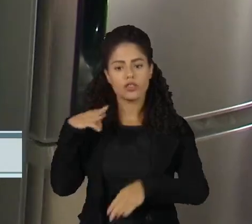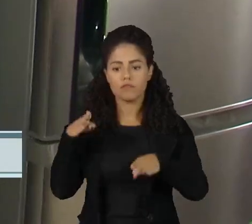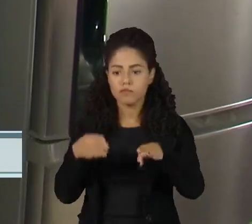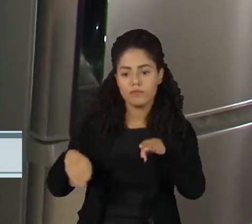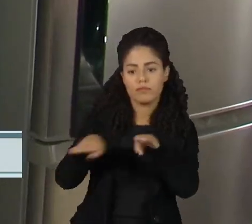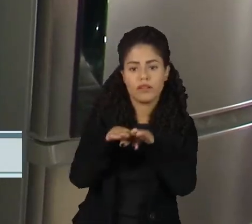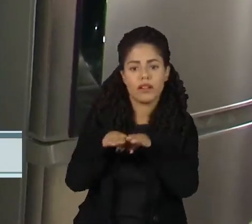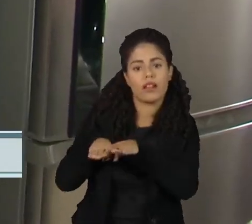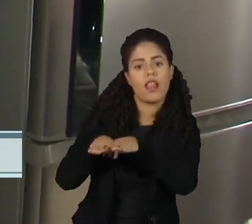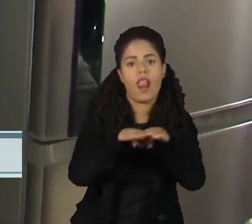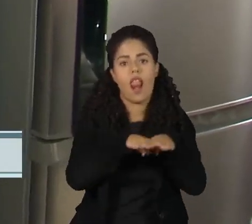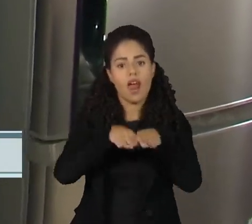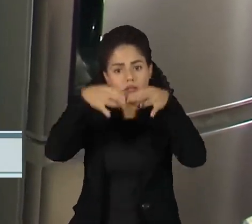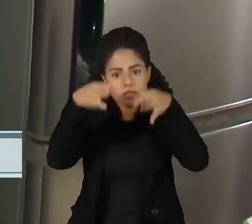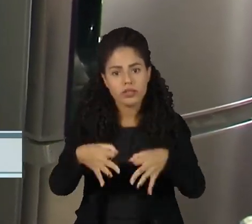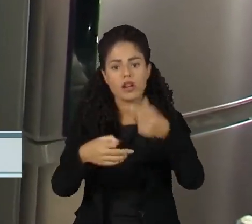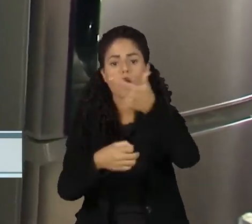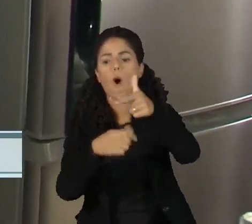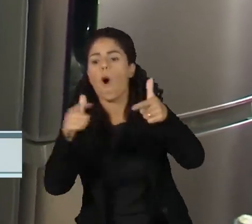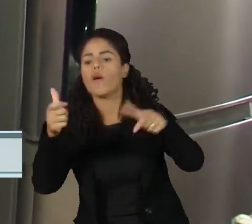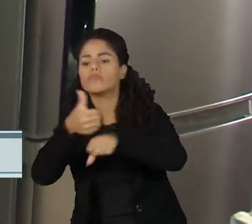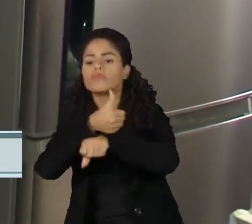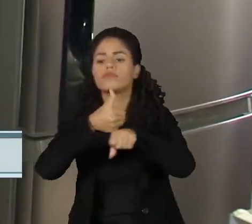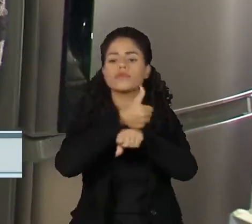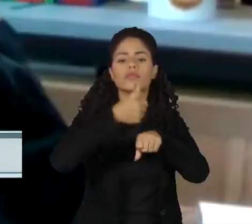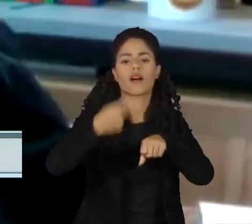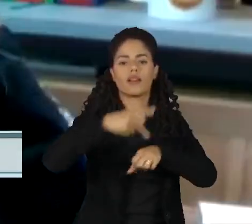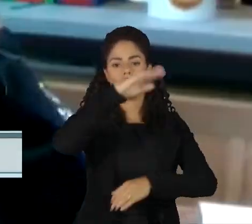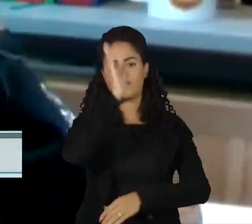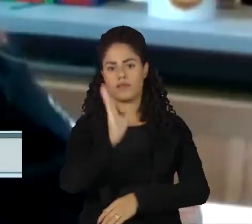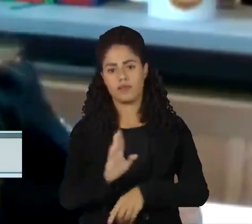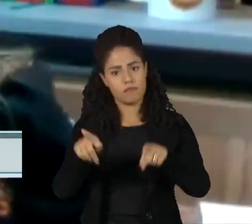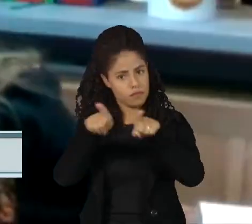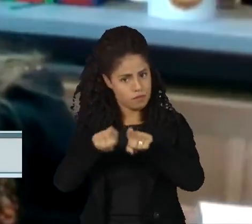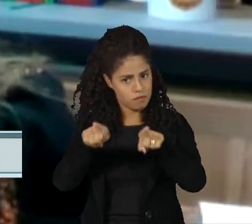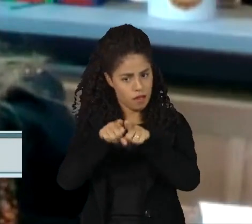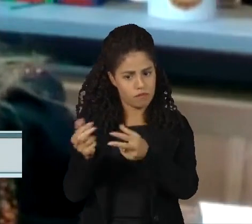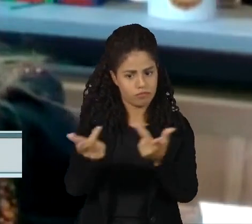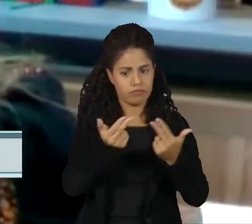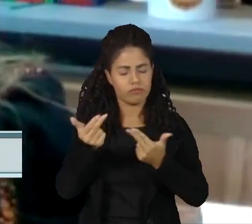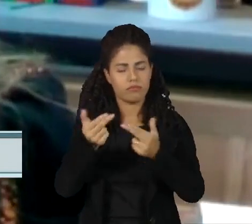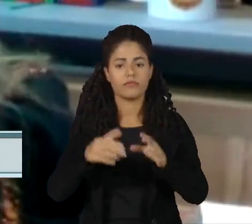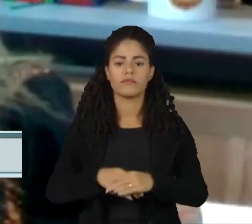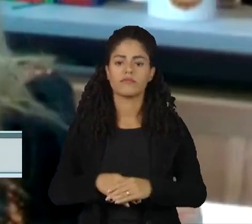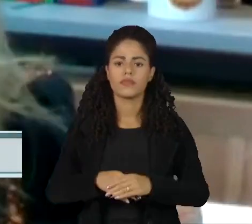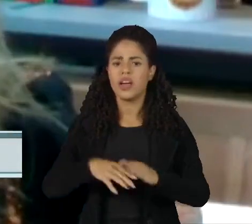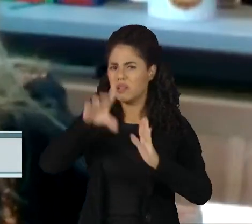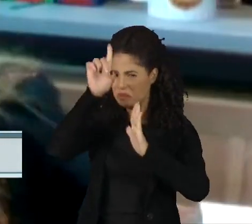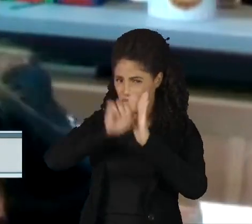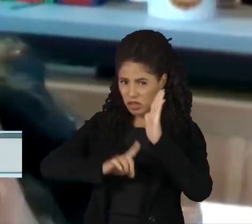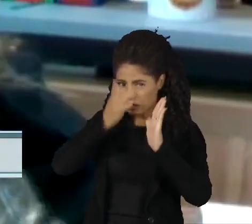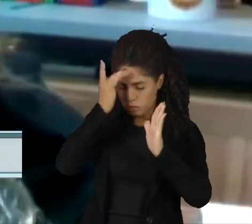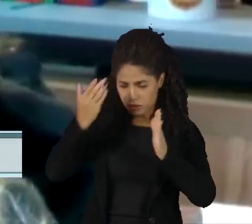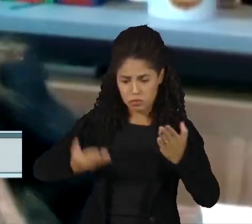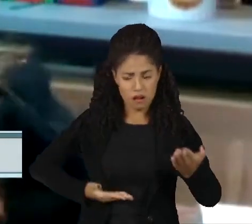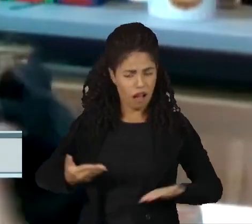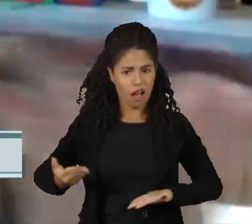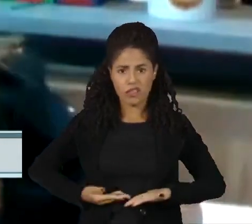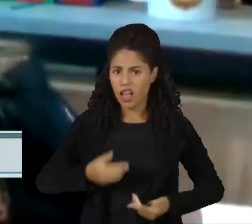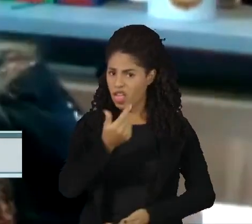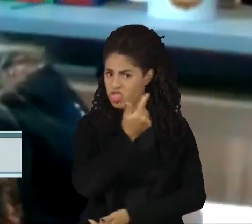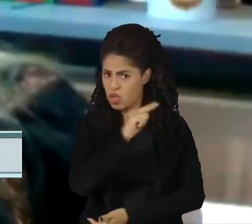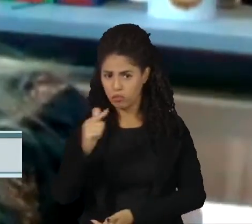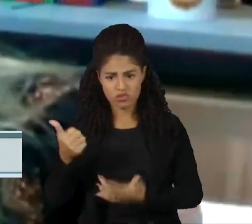as domésticas aos outros trabalhadores brasileiros. Era muito precário o direito dos empregados domésticos. Não